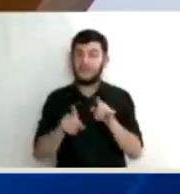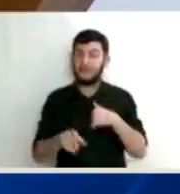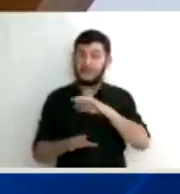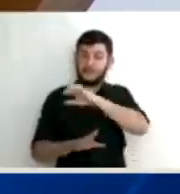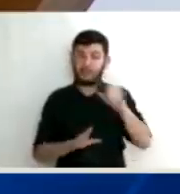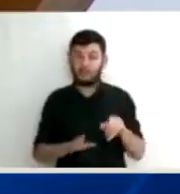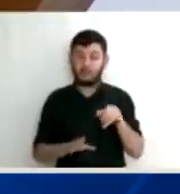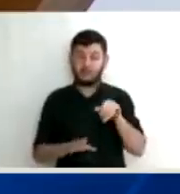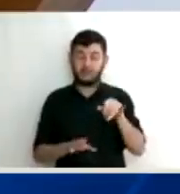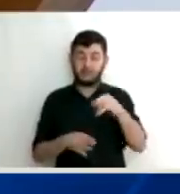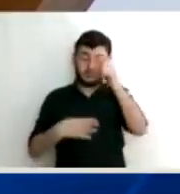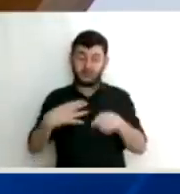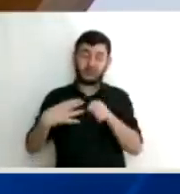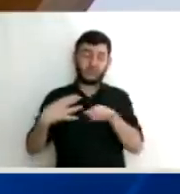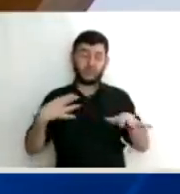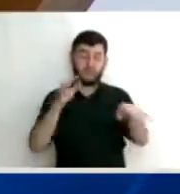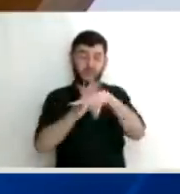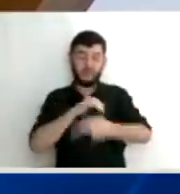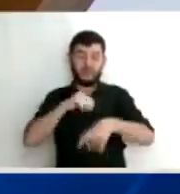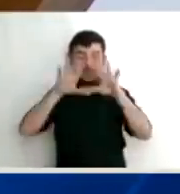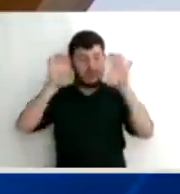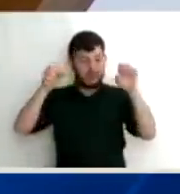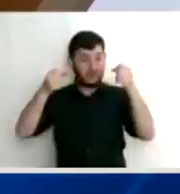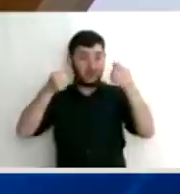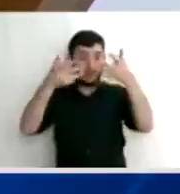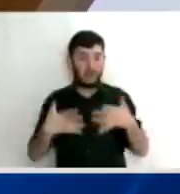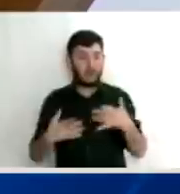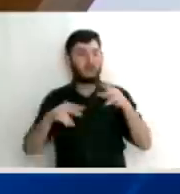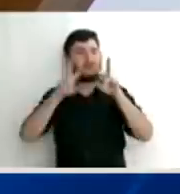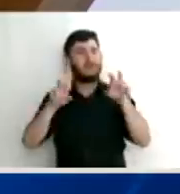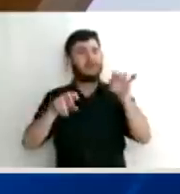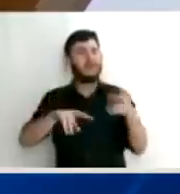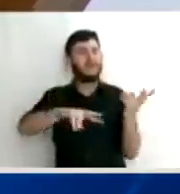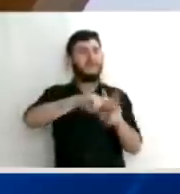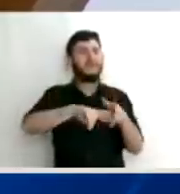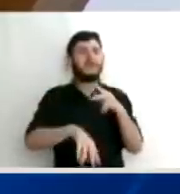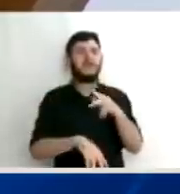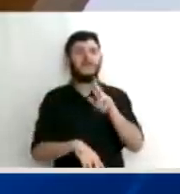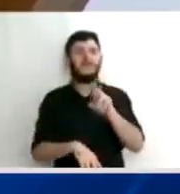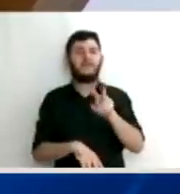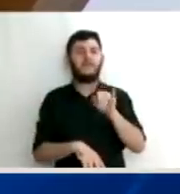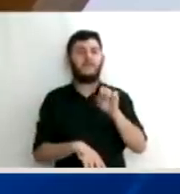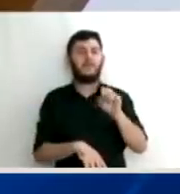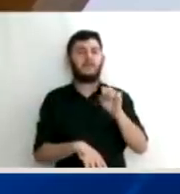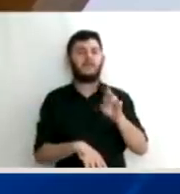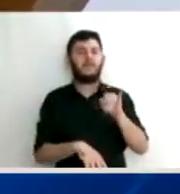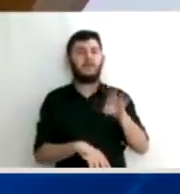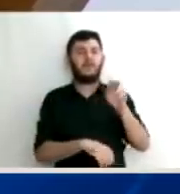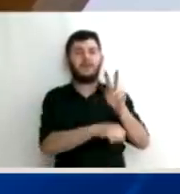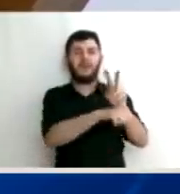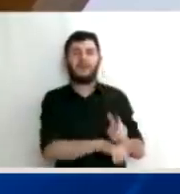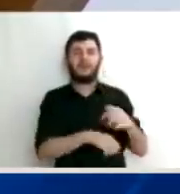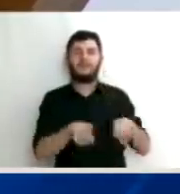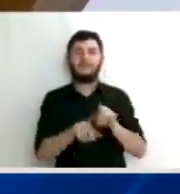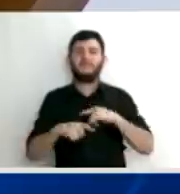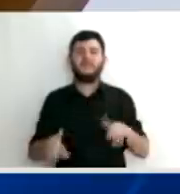Fachin entendeu que não e vai ficar na dependência do magistrado de lá, de Brasília, a convalidar